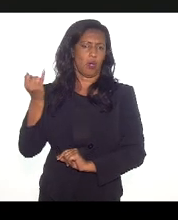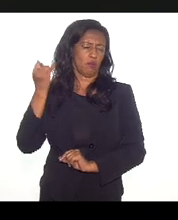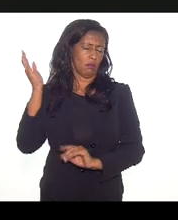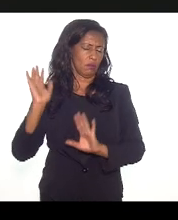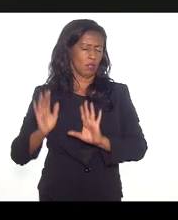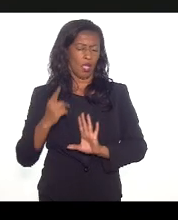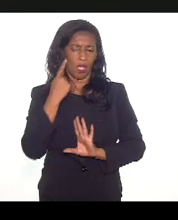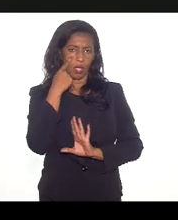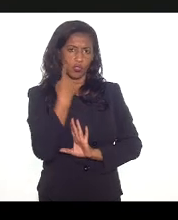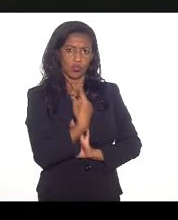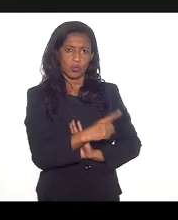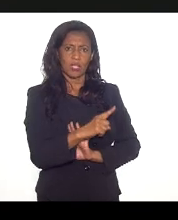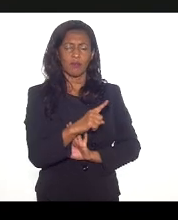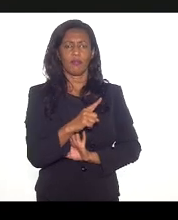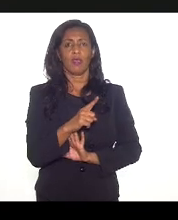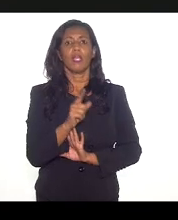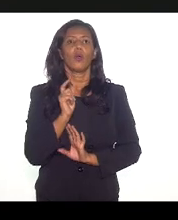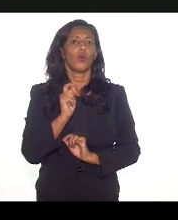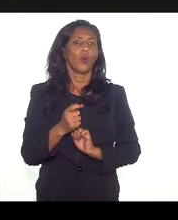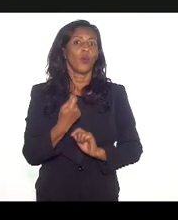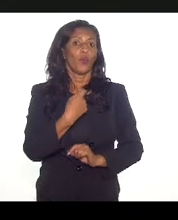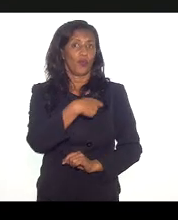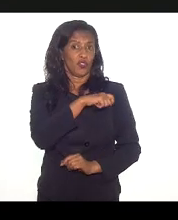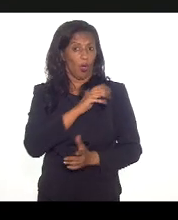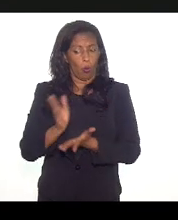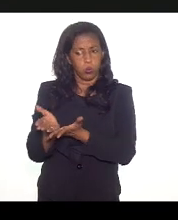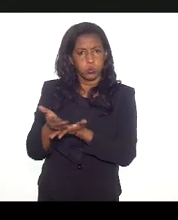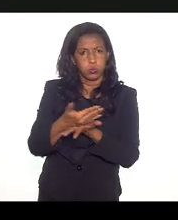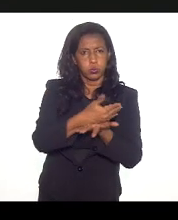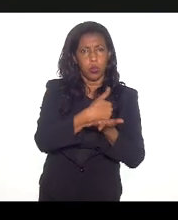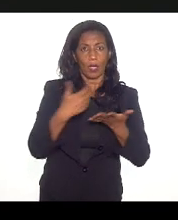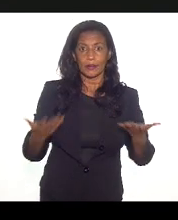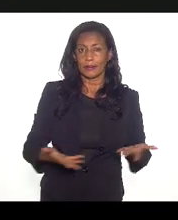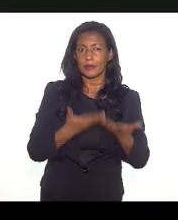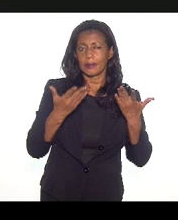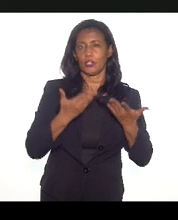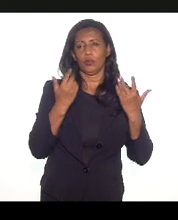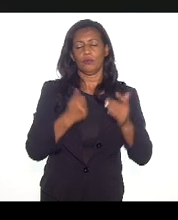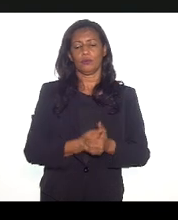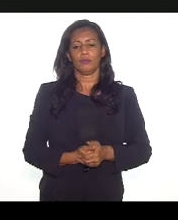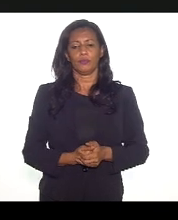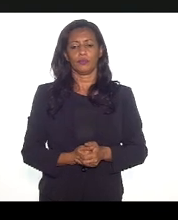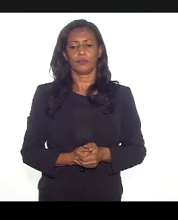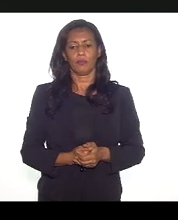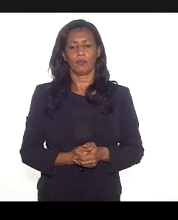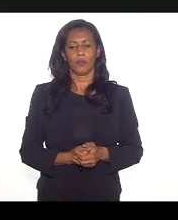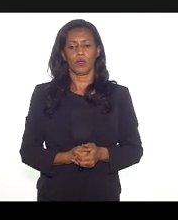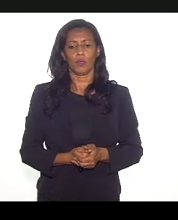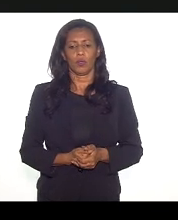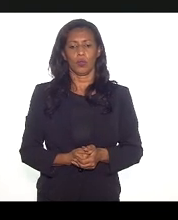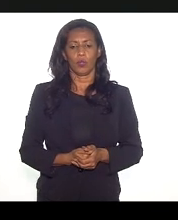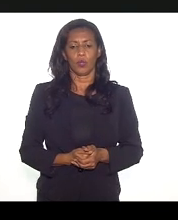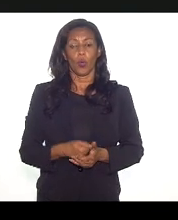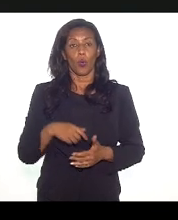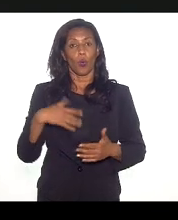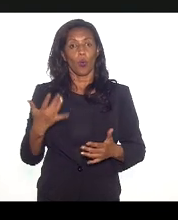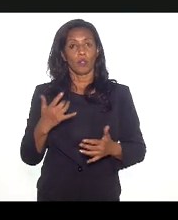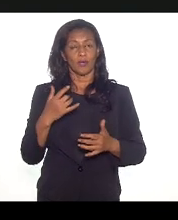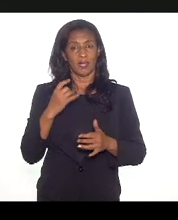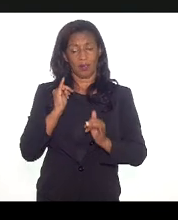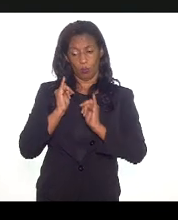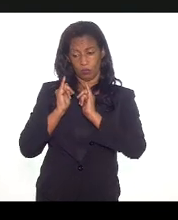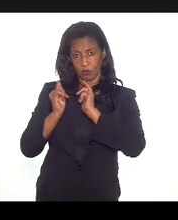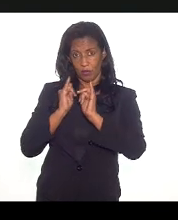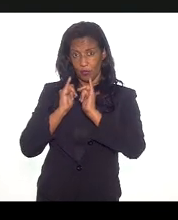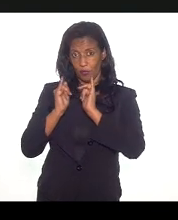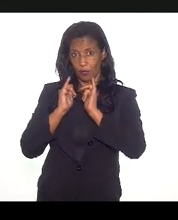temos que rever os incentivos fiscais, nós temos 300 tipos de incentivos fiscais, os incentivos fiscais, quando eles são dados, devem ser dados